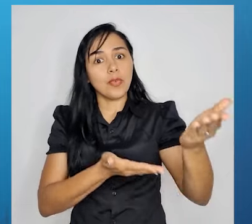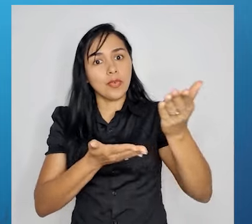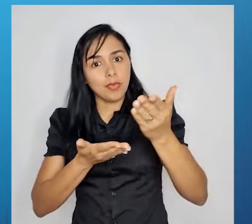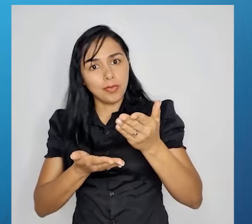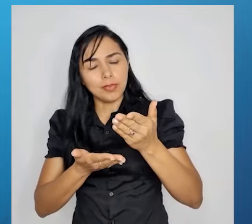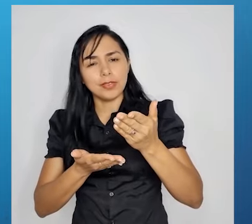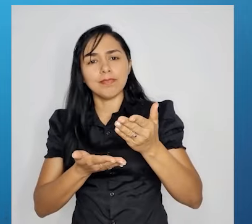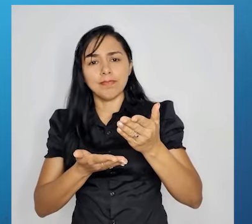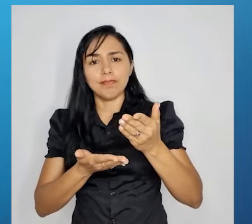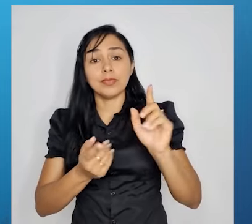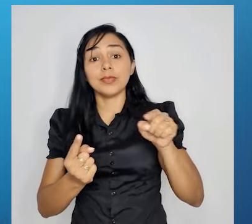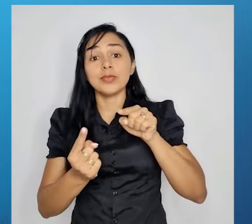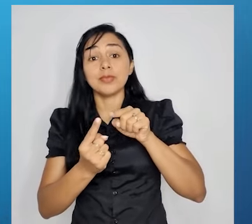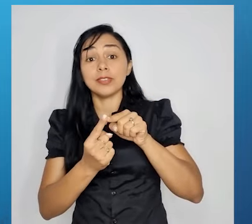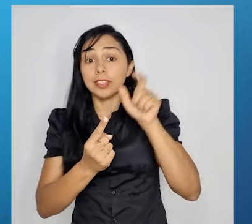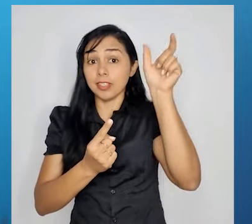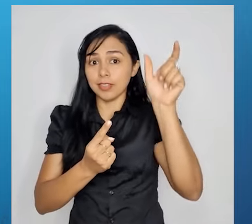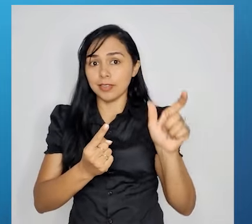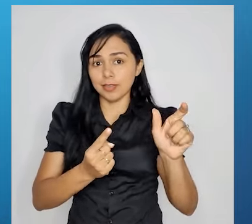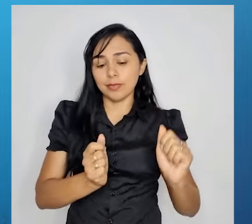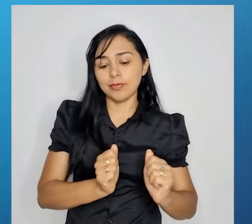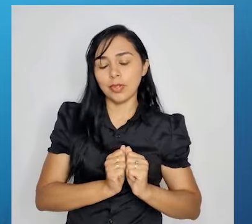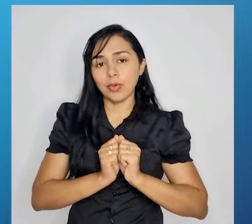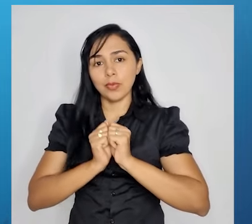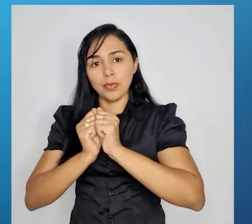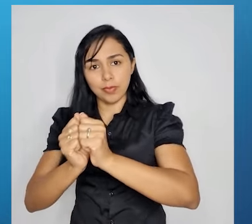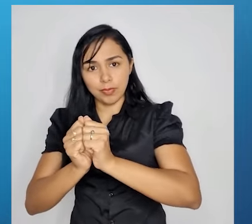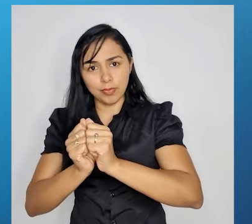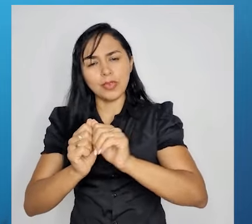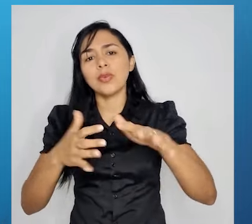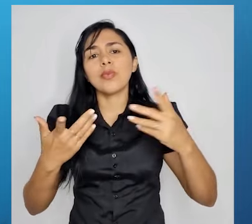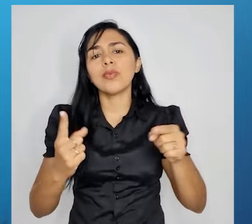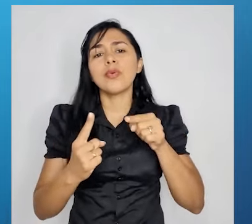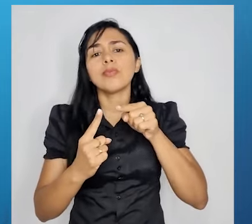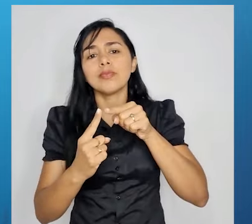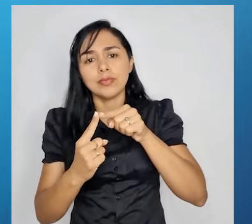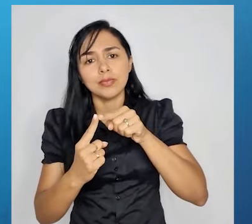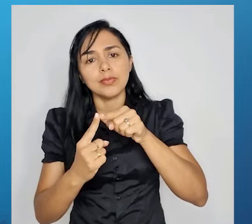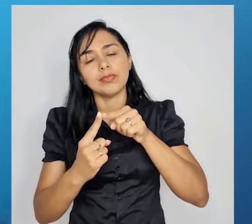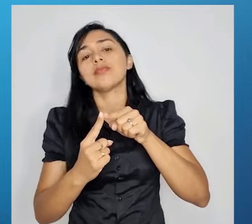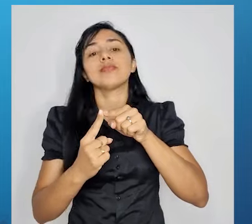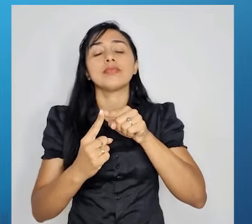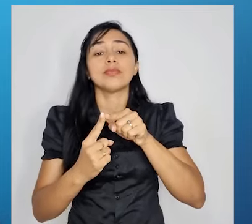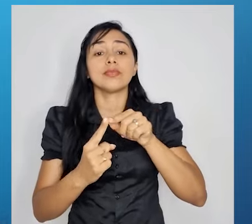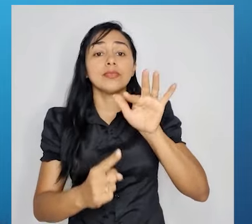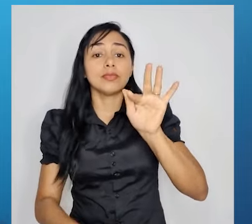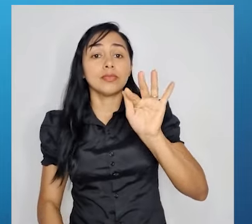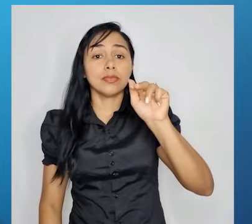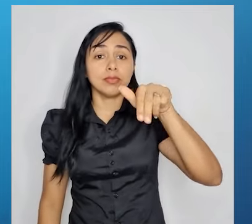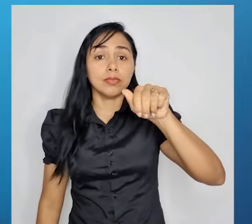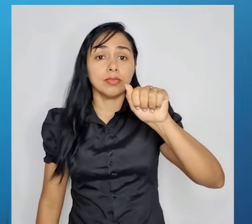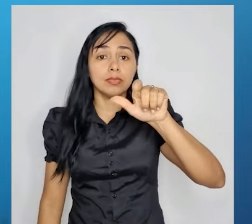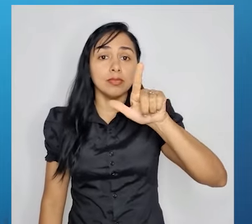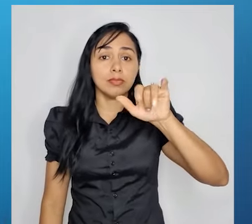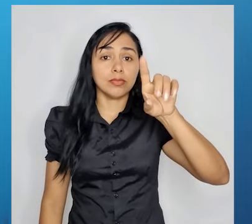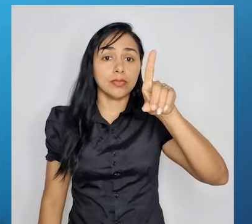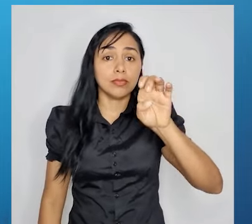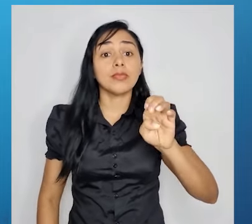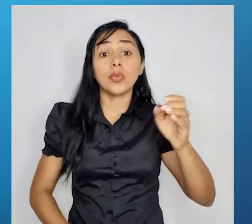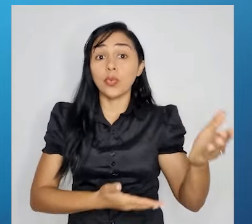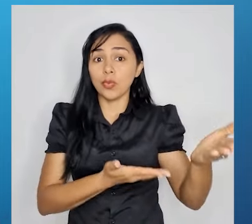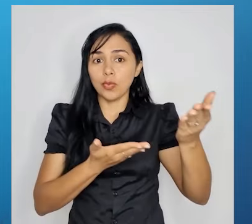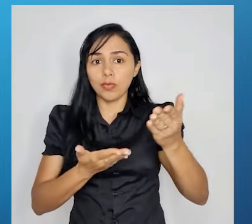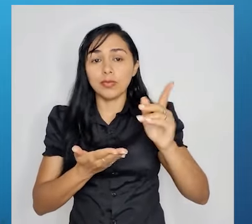vá comigo. Qual é a finalidade, o motivo dele ser convidado? Para